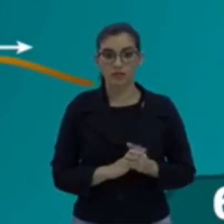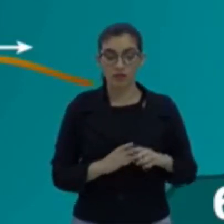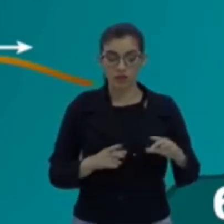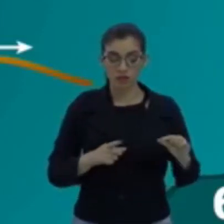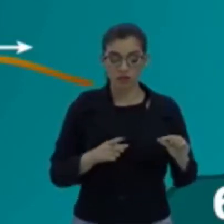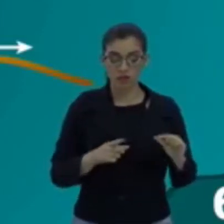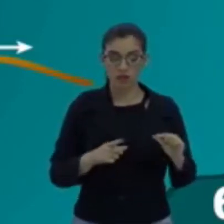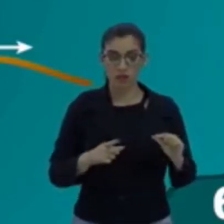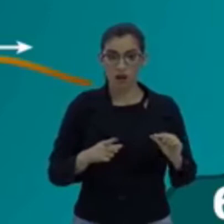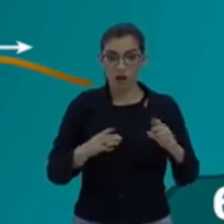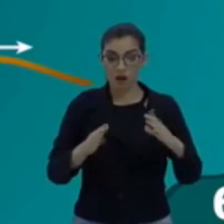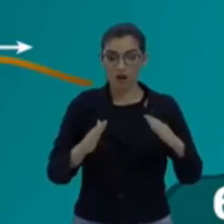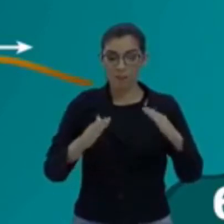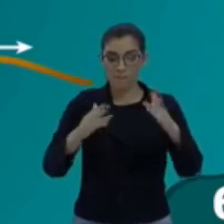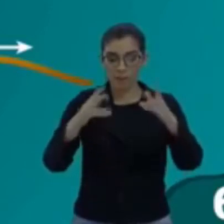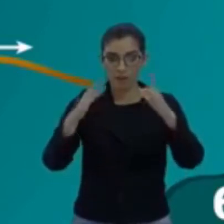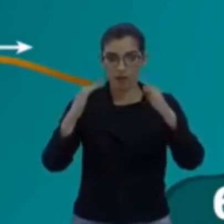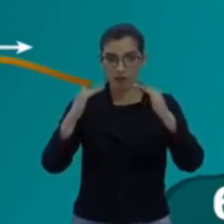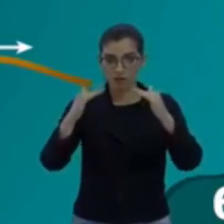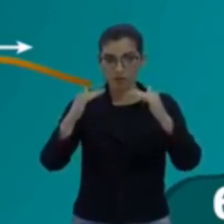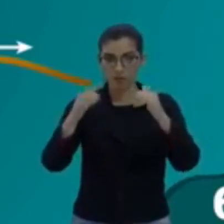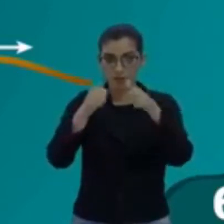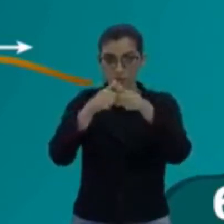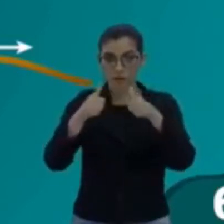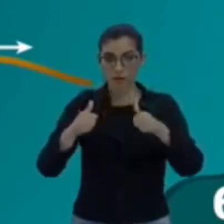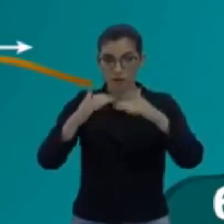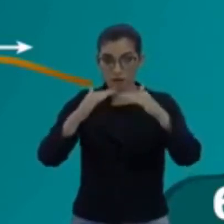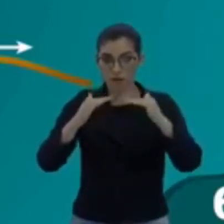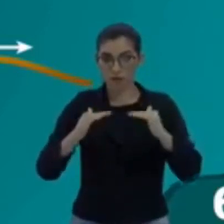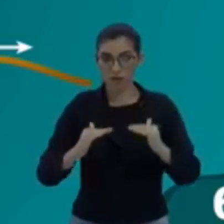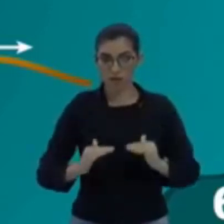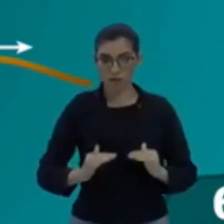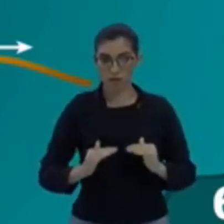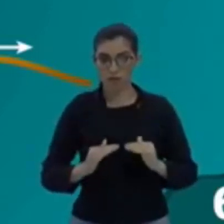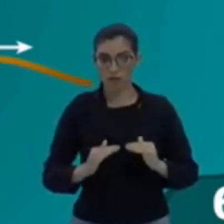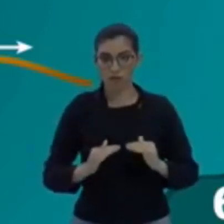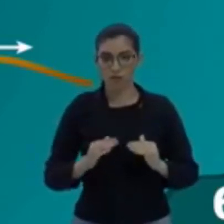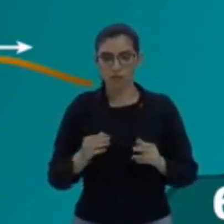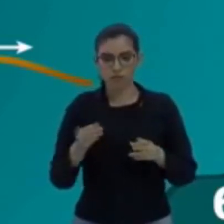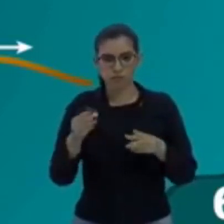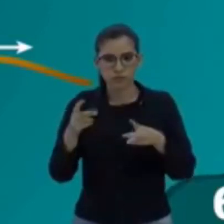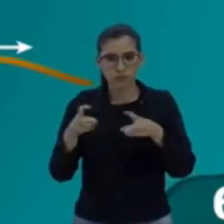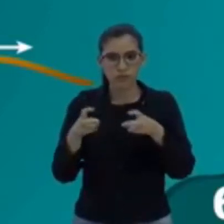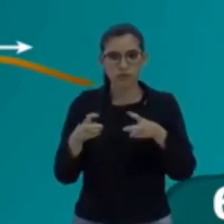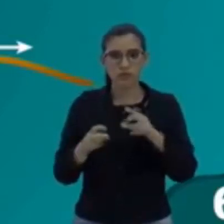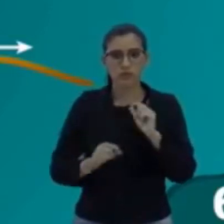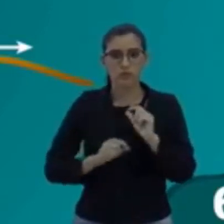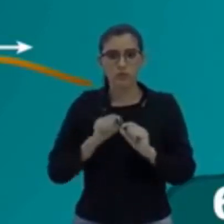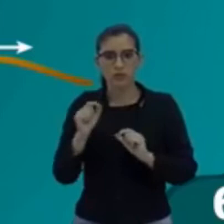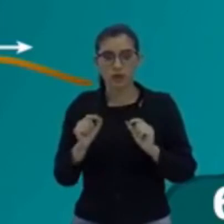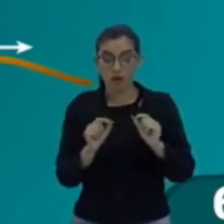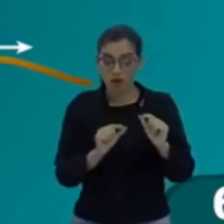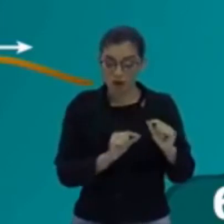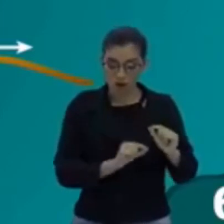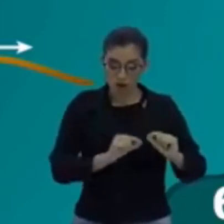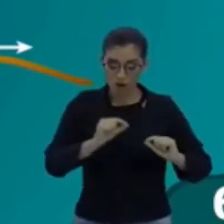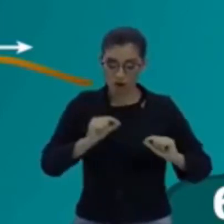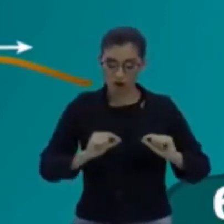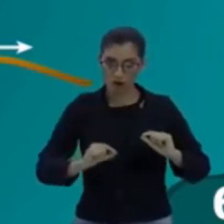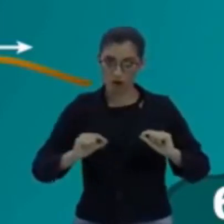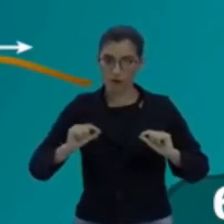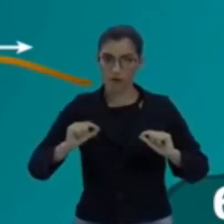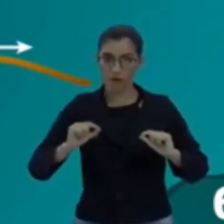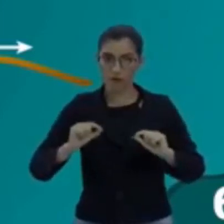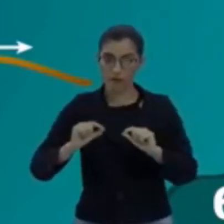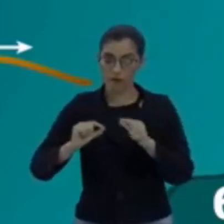uma perturbação, tá bom? eu observo que se eu pegar esse ponto aqui e